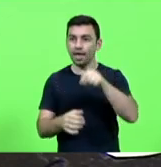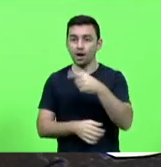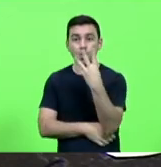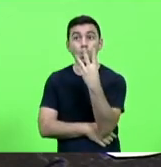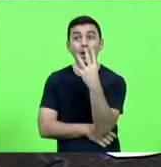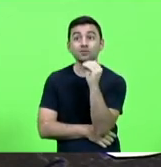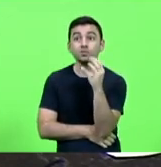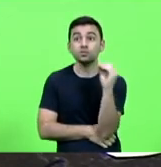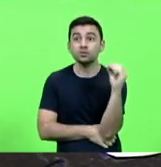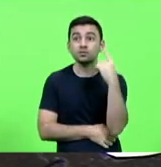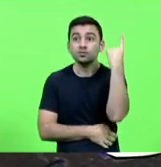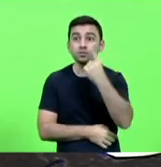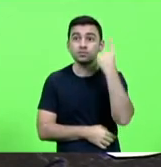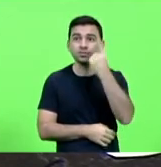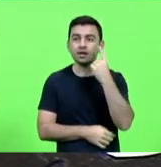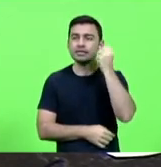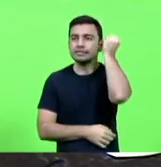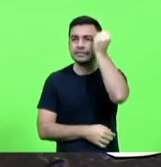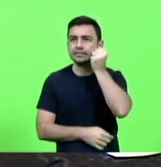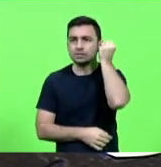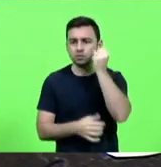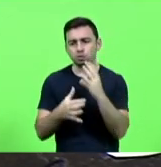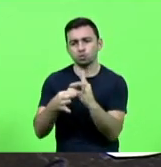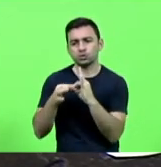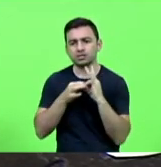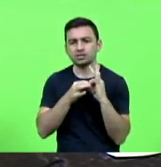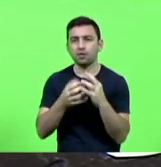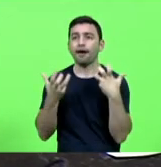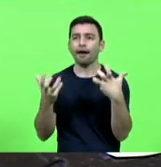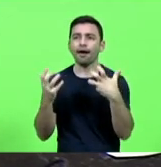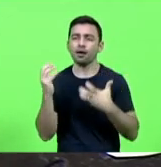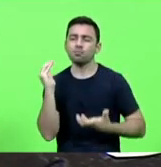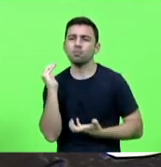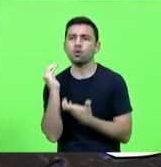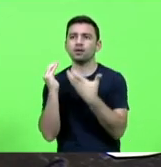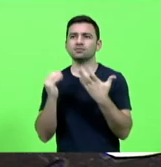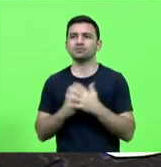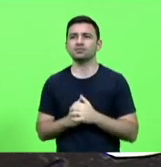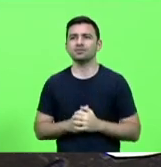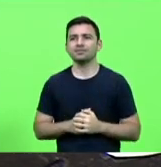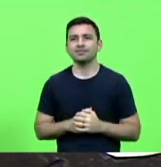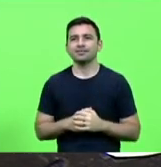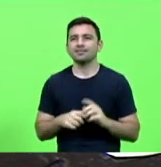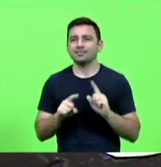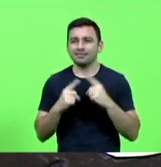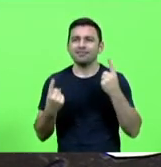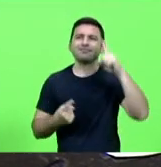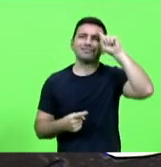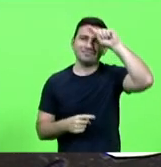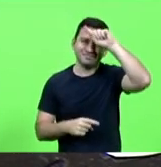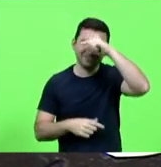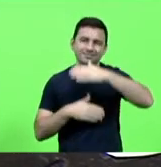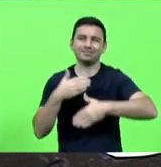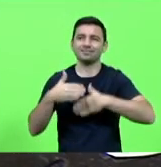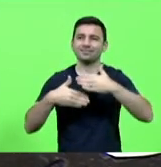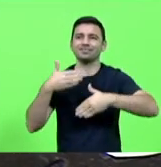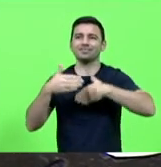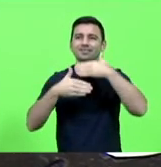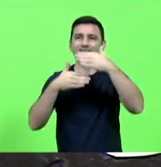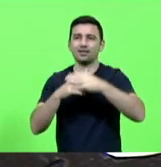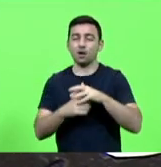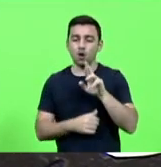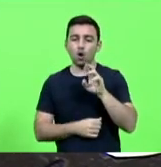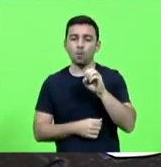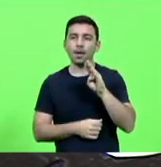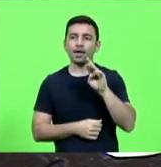deputados e senadores que se uniram para defender burocracia horas é difícil avançar assim como Roberto Campos